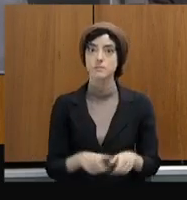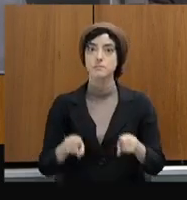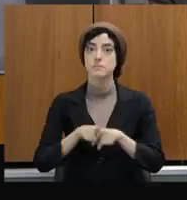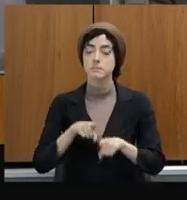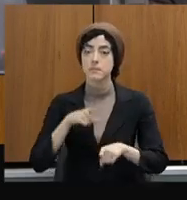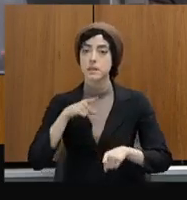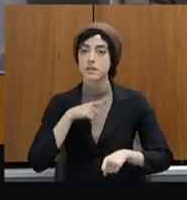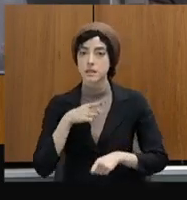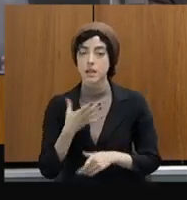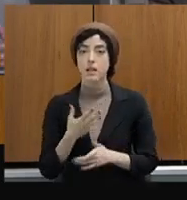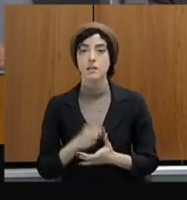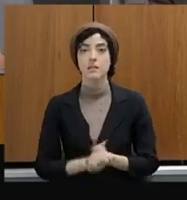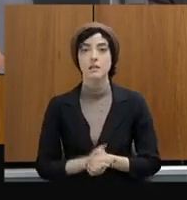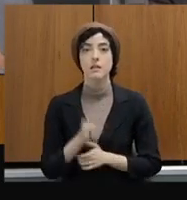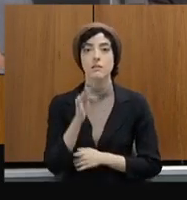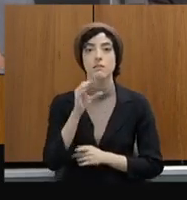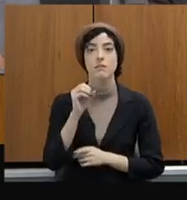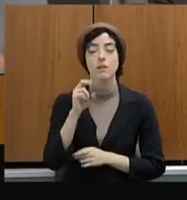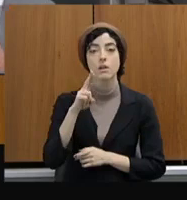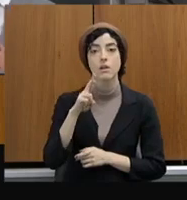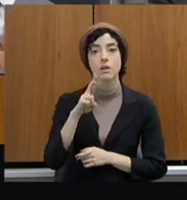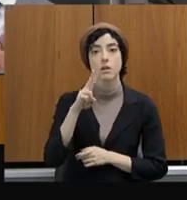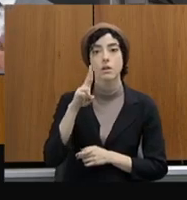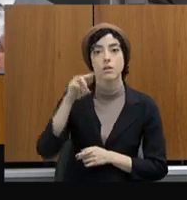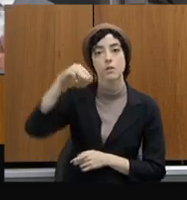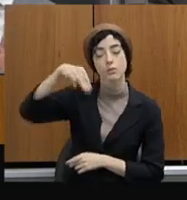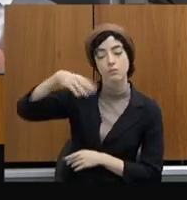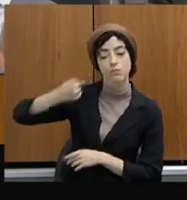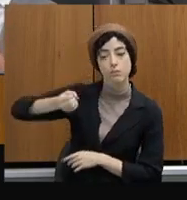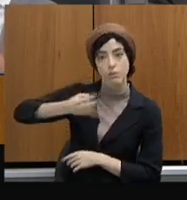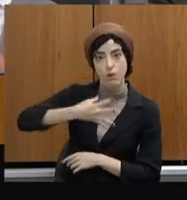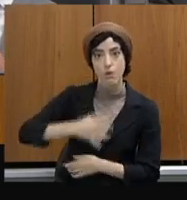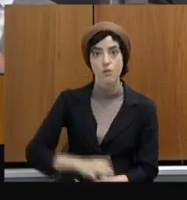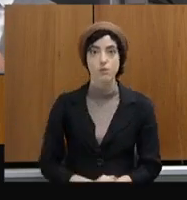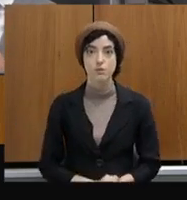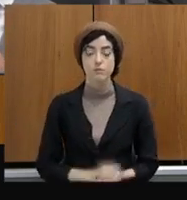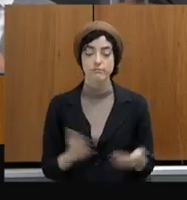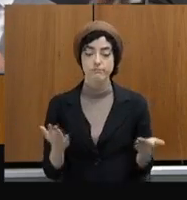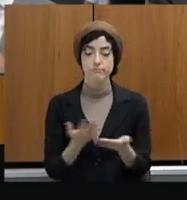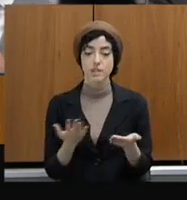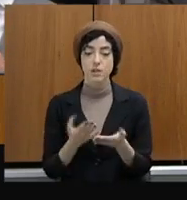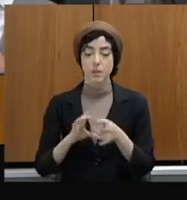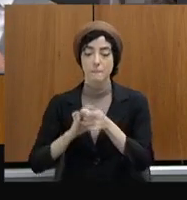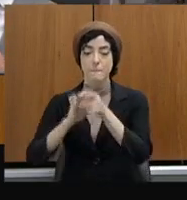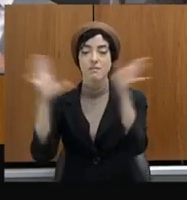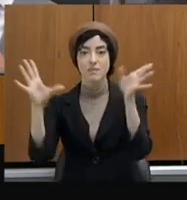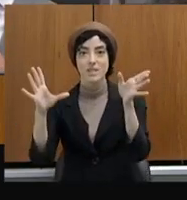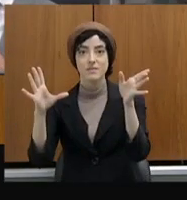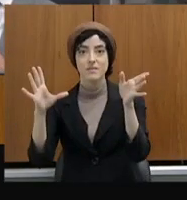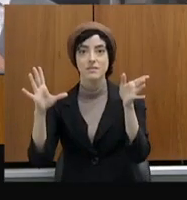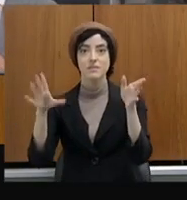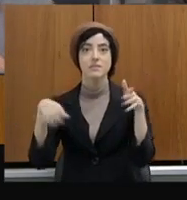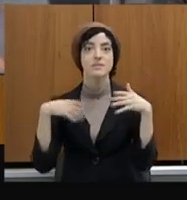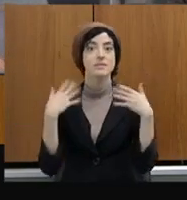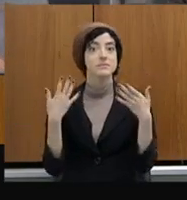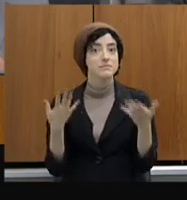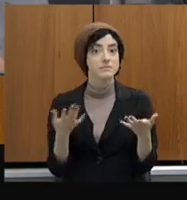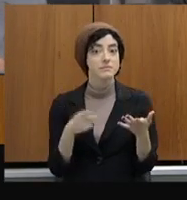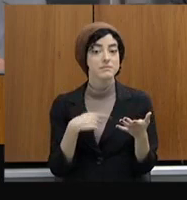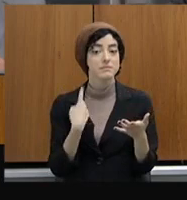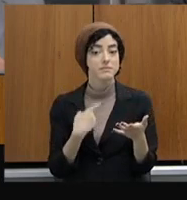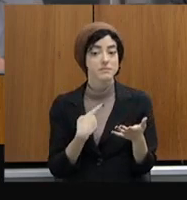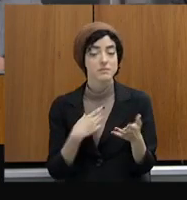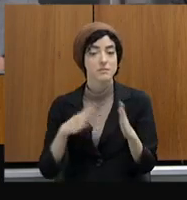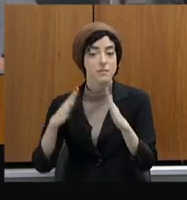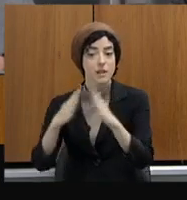que foram inaugurados e, com isso, liberou imóveis importantes, imóveis em estado